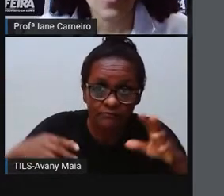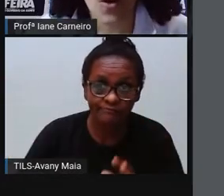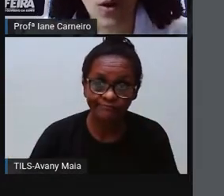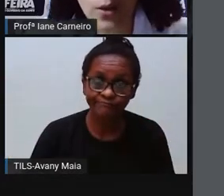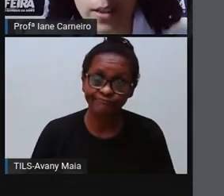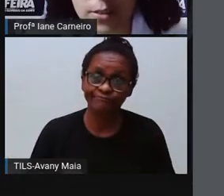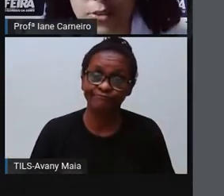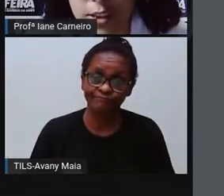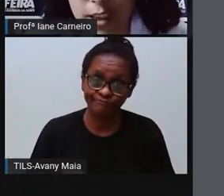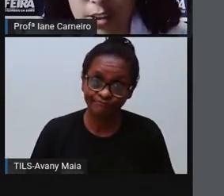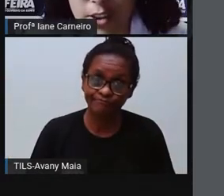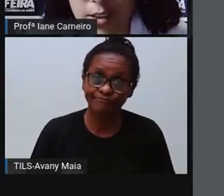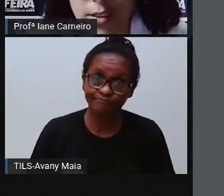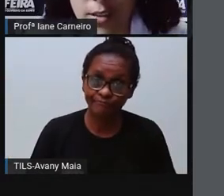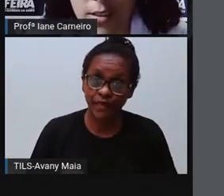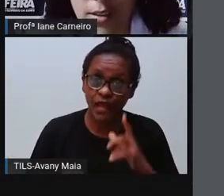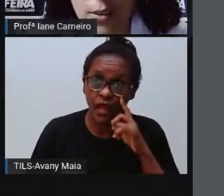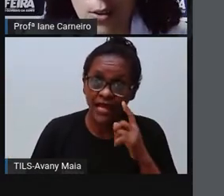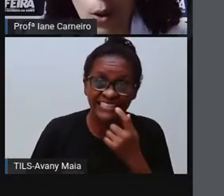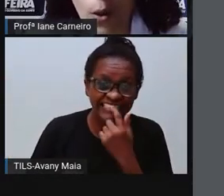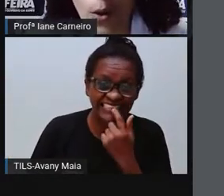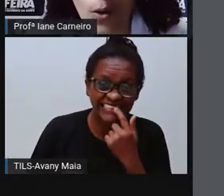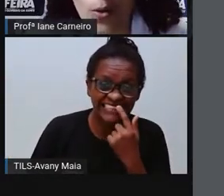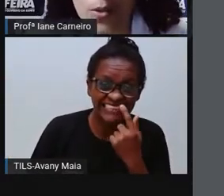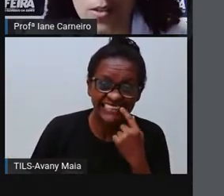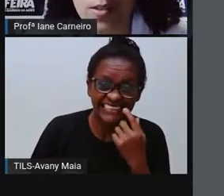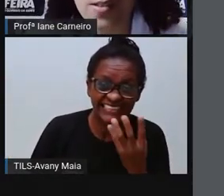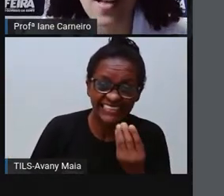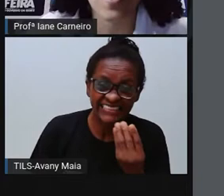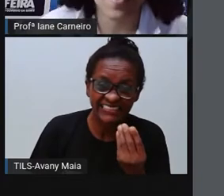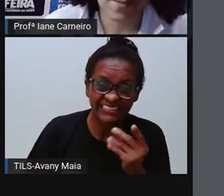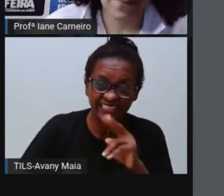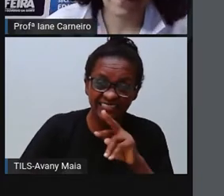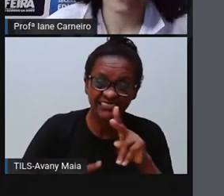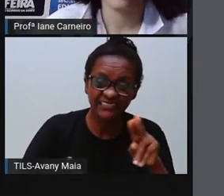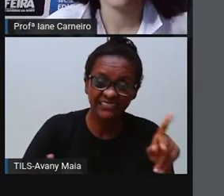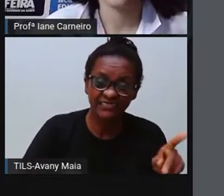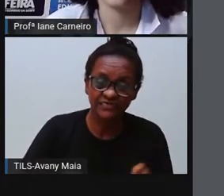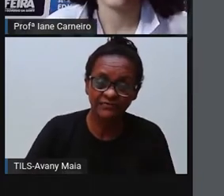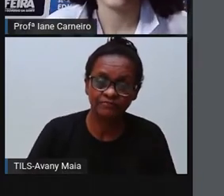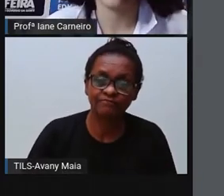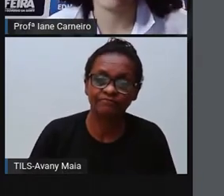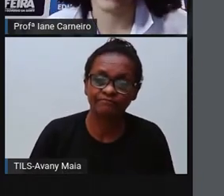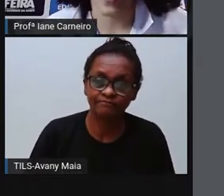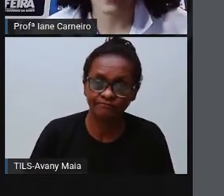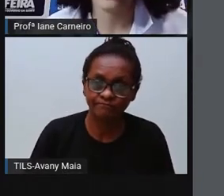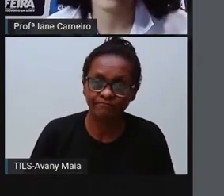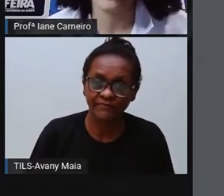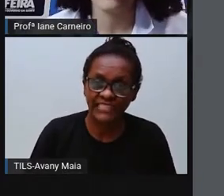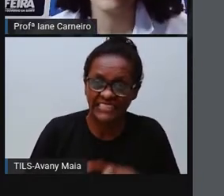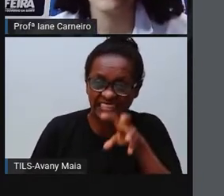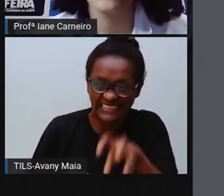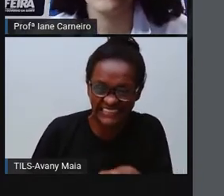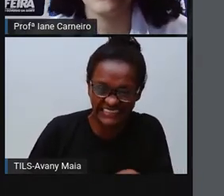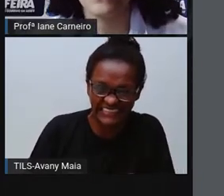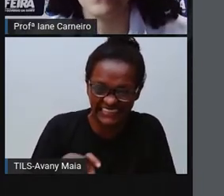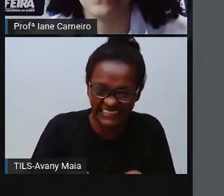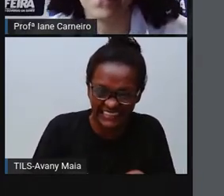Olha o tanto de dente? Nossa! E afiados, hein?